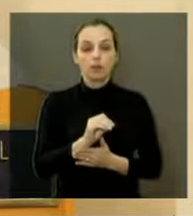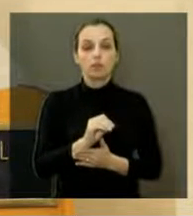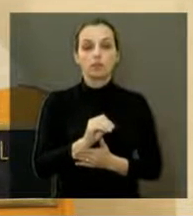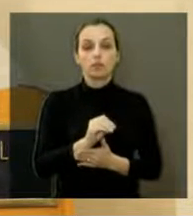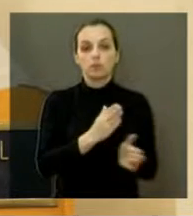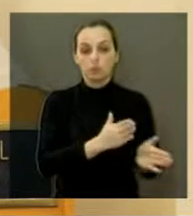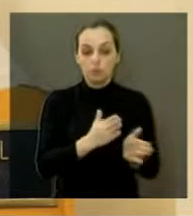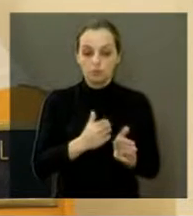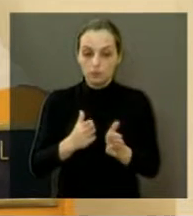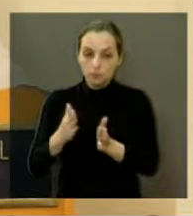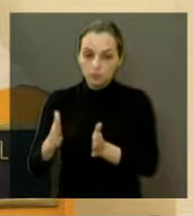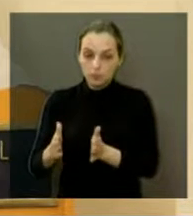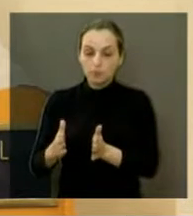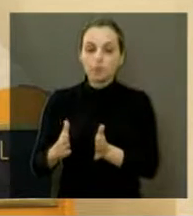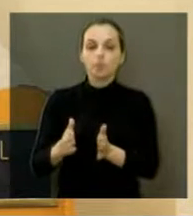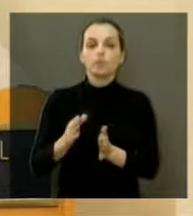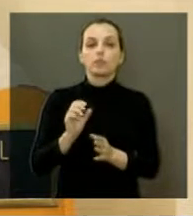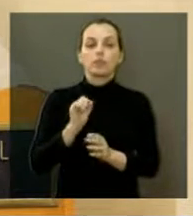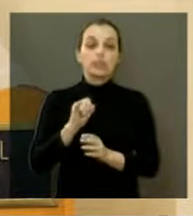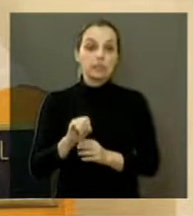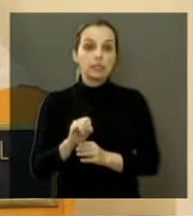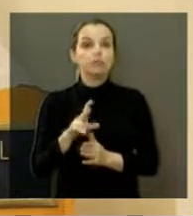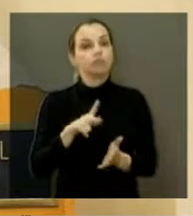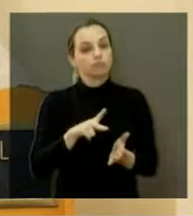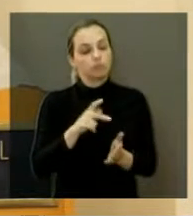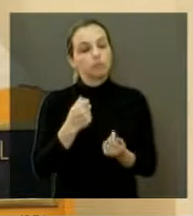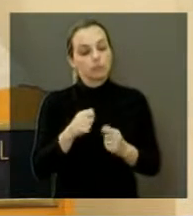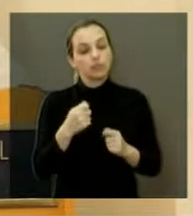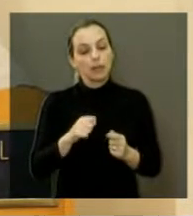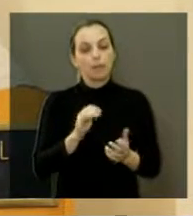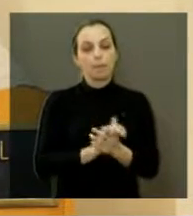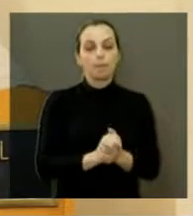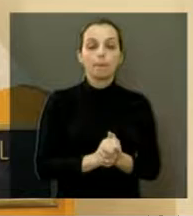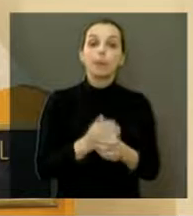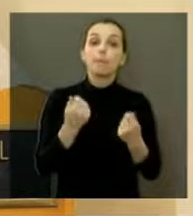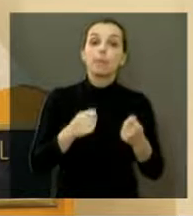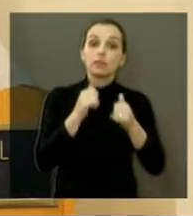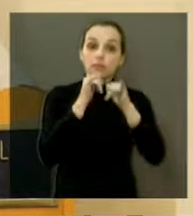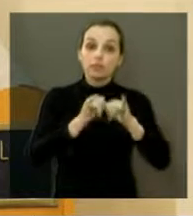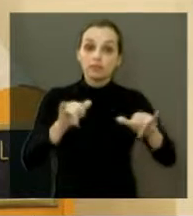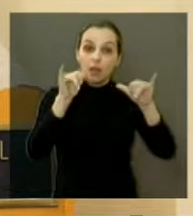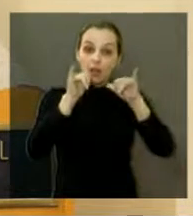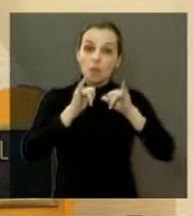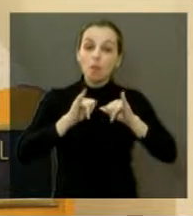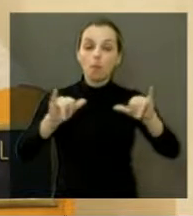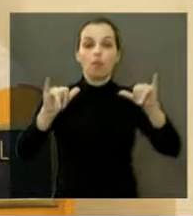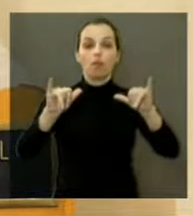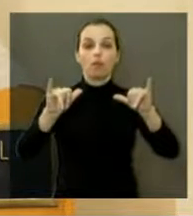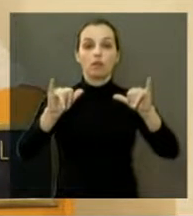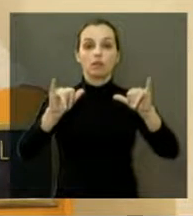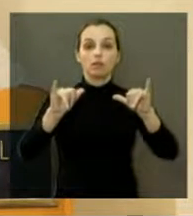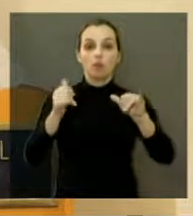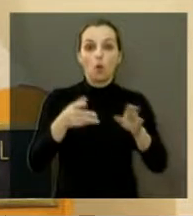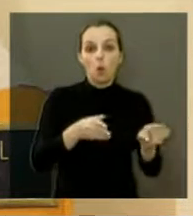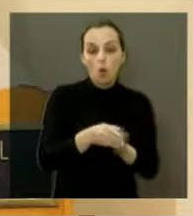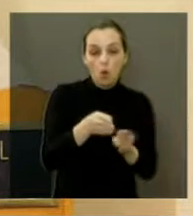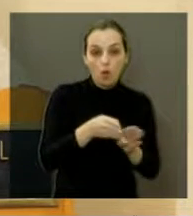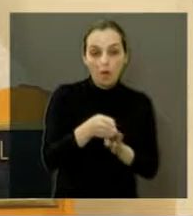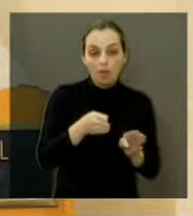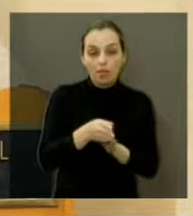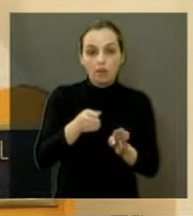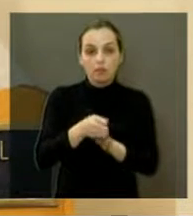o caso. O que tem que ser feito é fazer o quê? É fazer campanhas educativas, é fazer orientação,